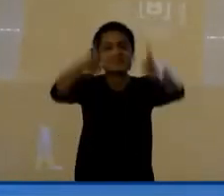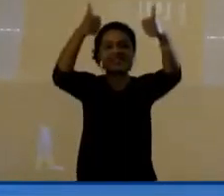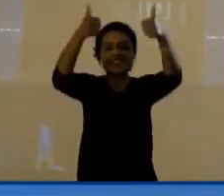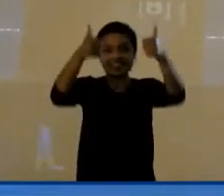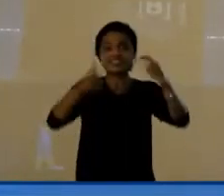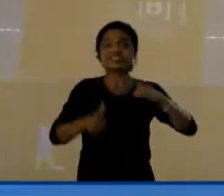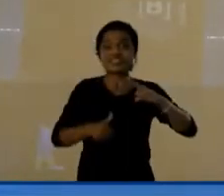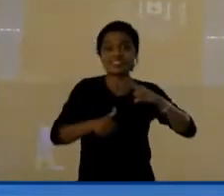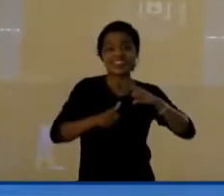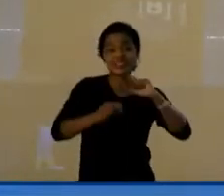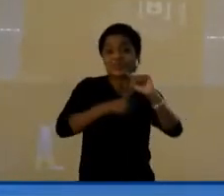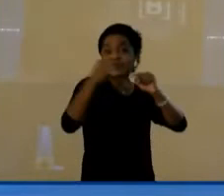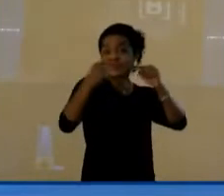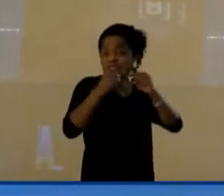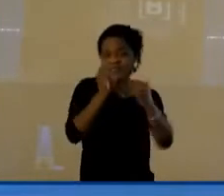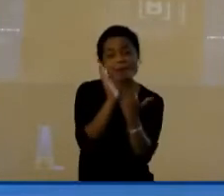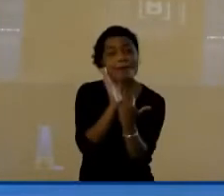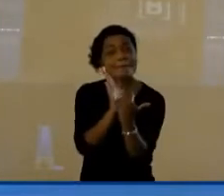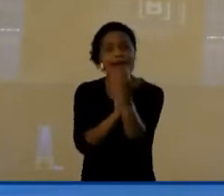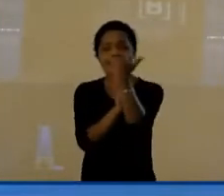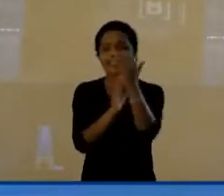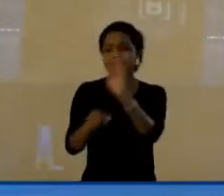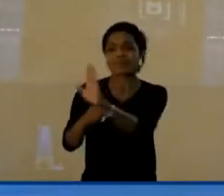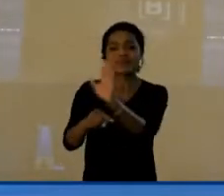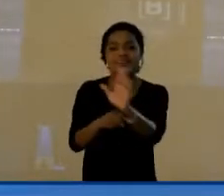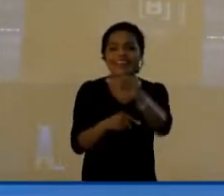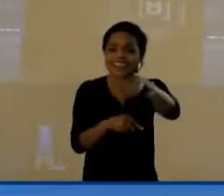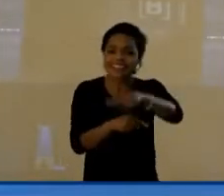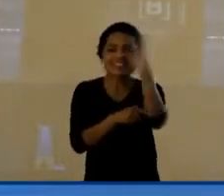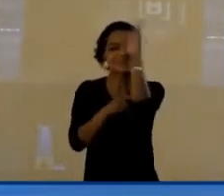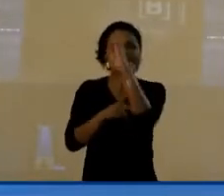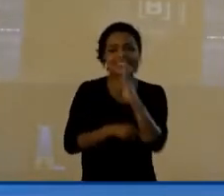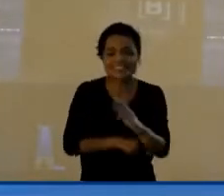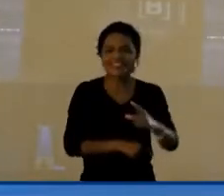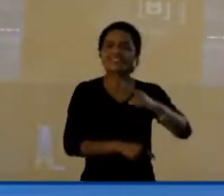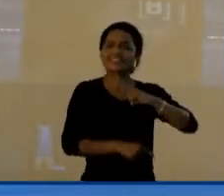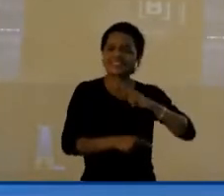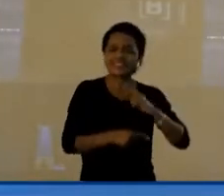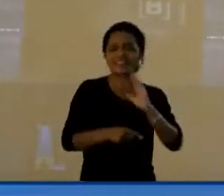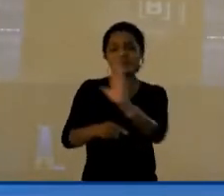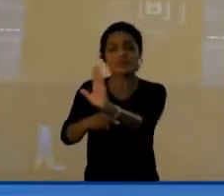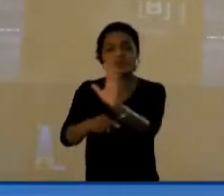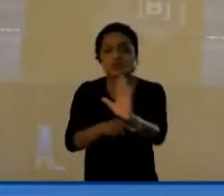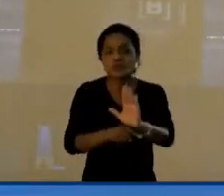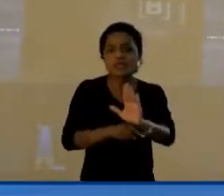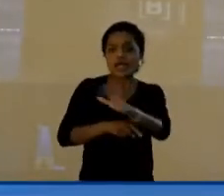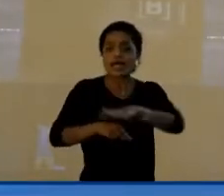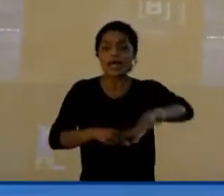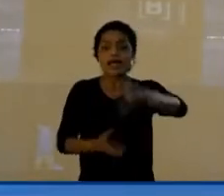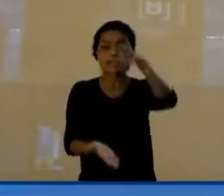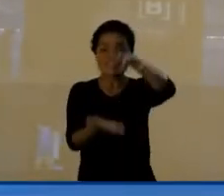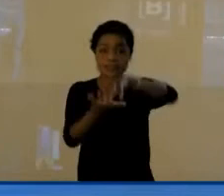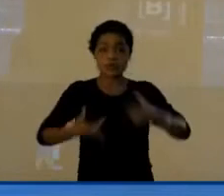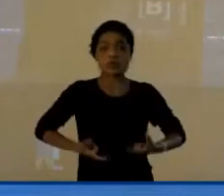muito mais para oferecer para o paciente no Brasil. A gente tem muito mais para oferecer para a oncologia brasileira.